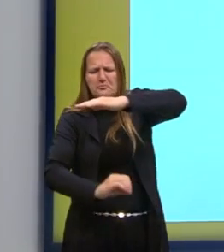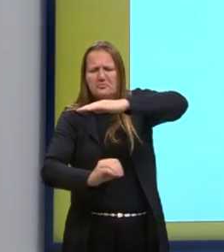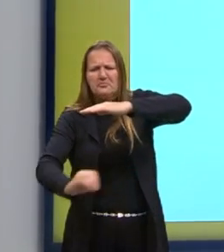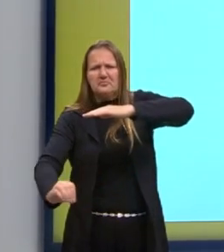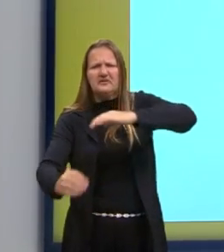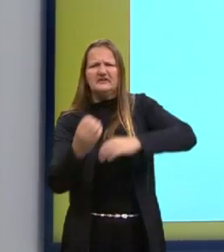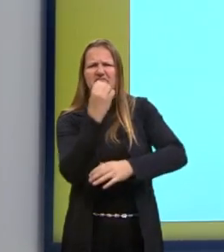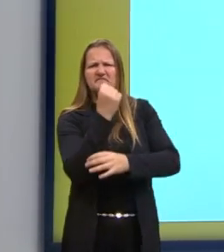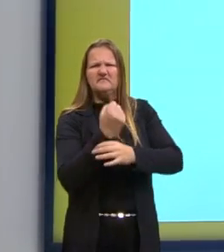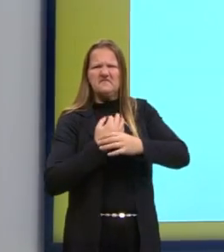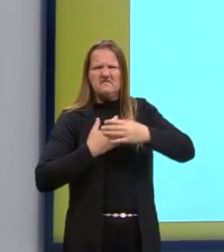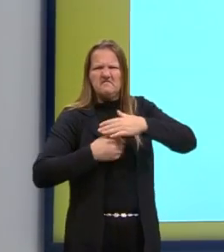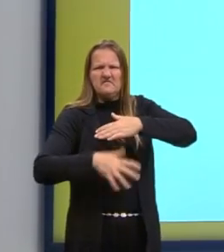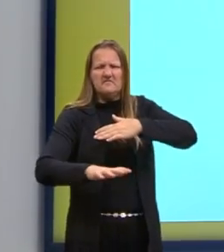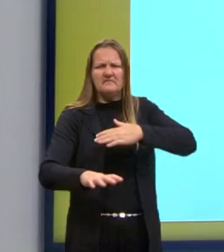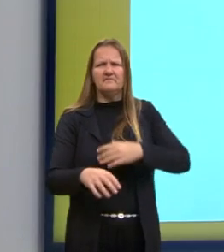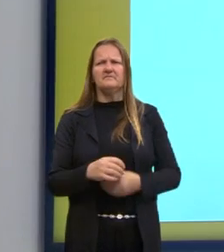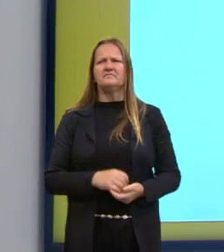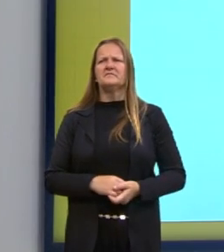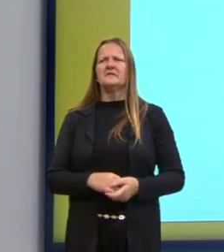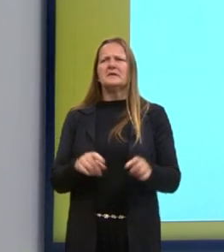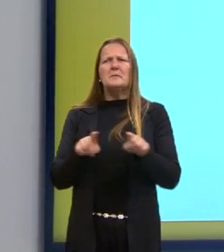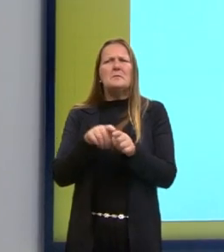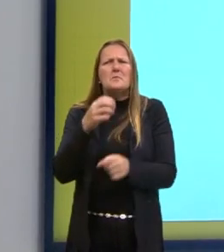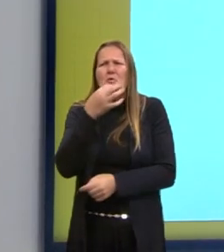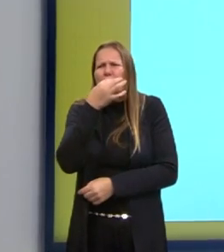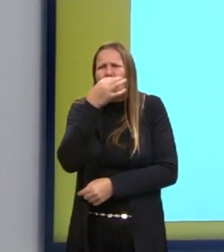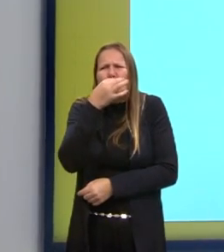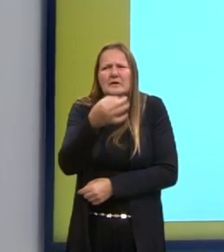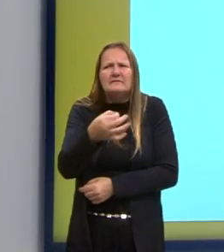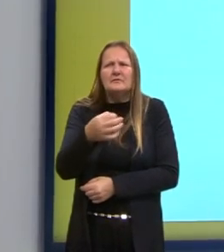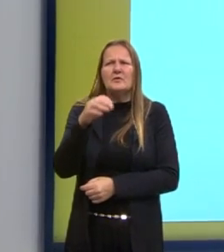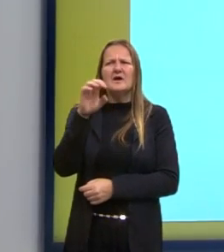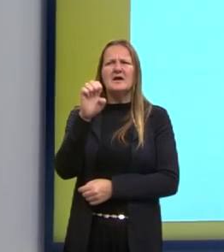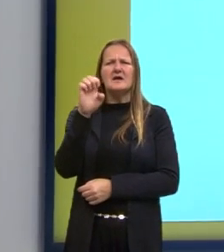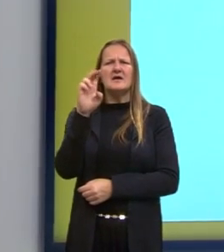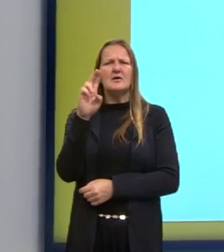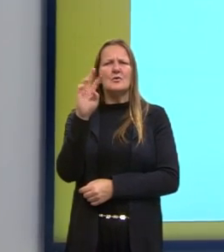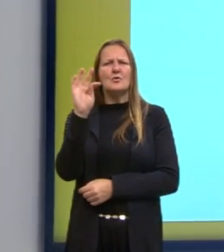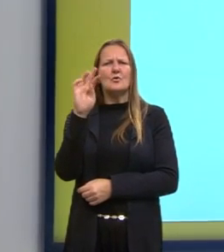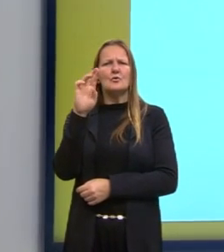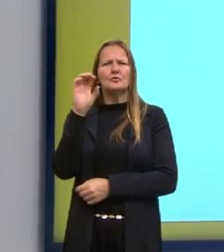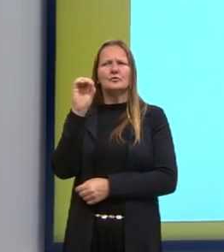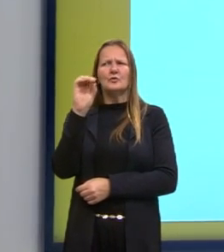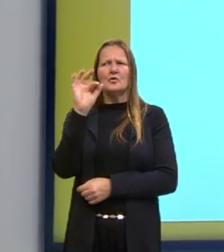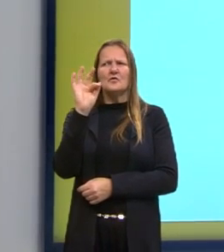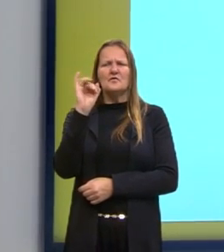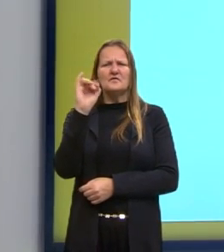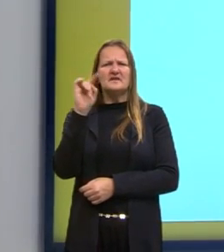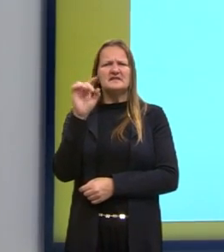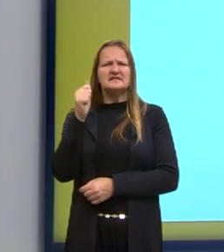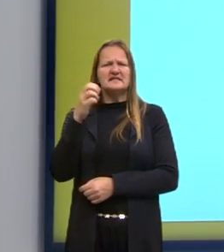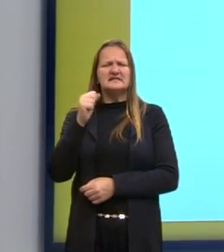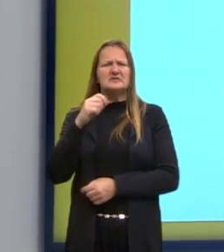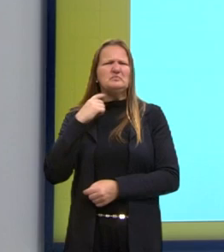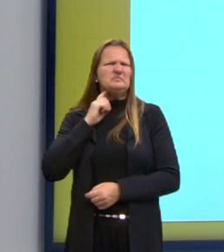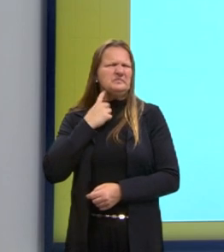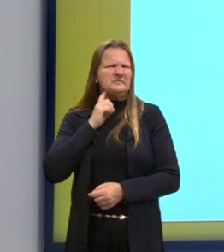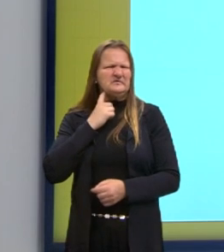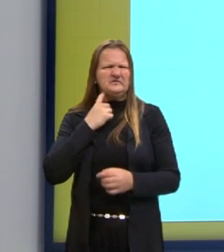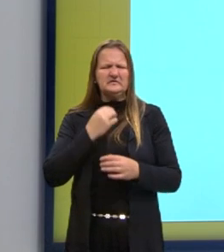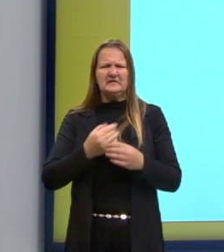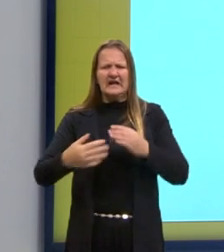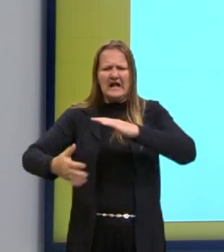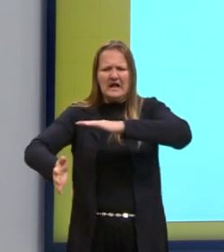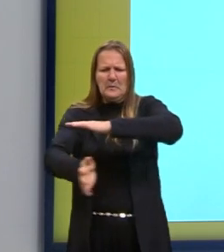chamado de eutrofização. Então, né, esse excesso de fosfatos faz com que haja uma proliferação de algas.